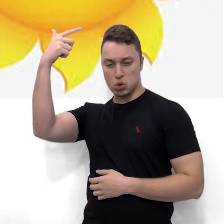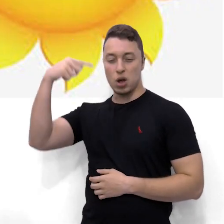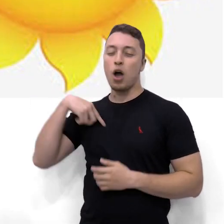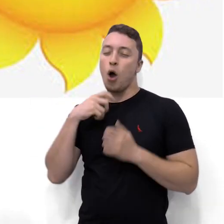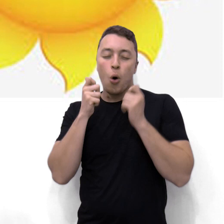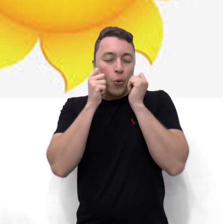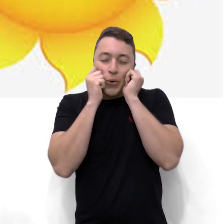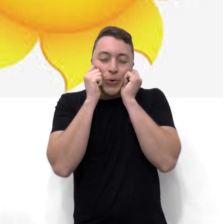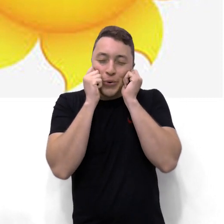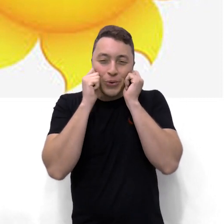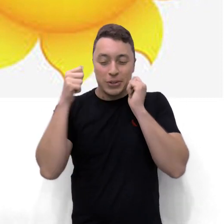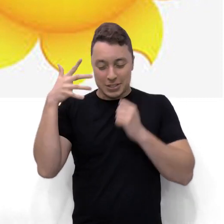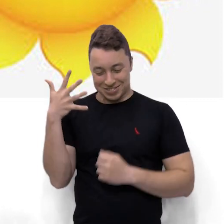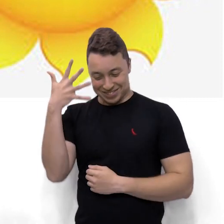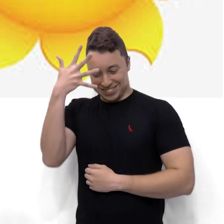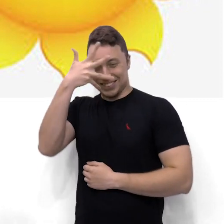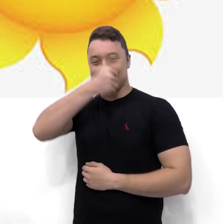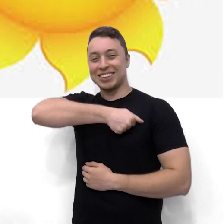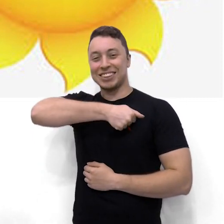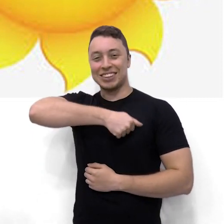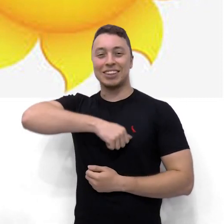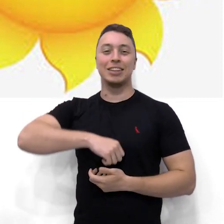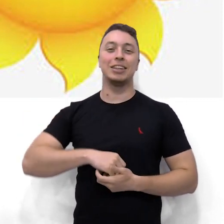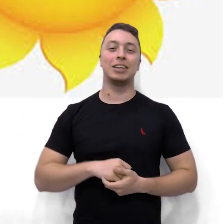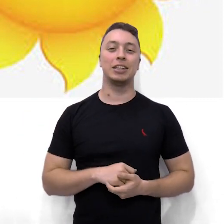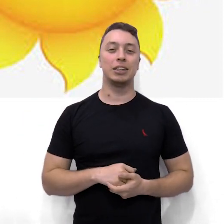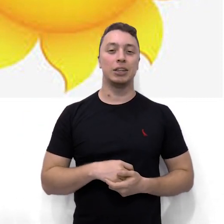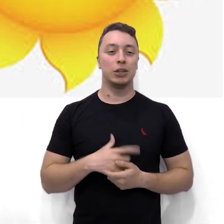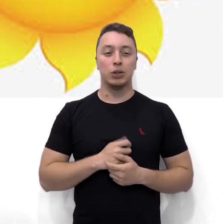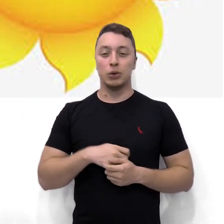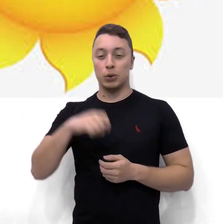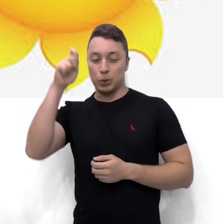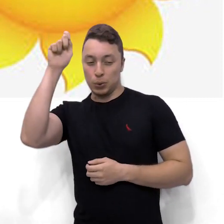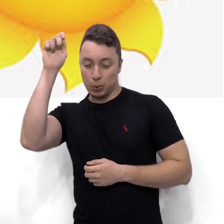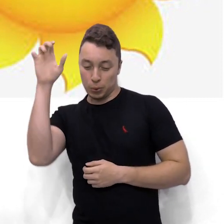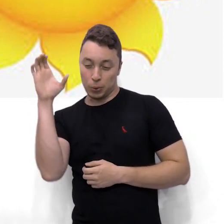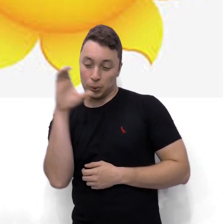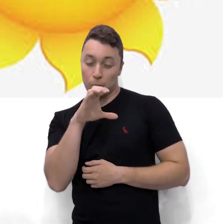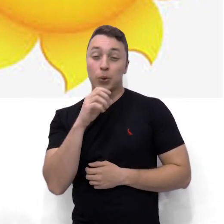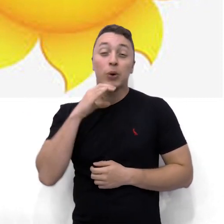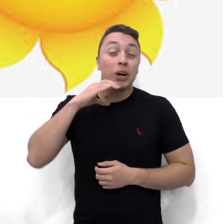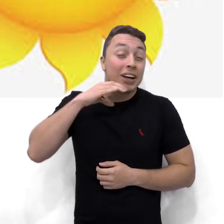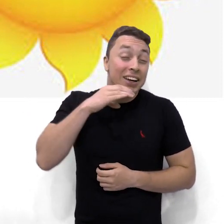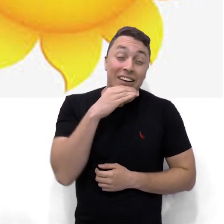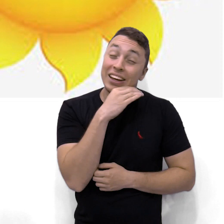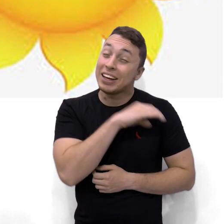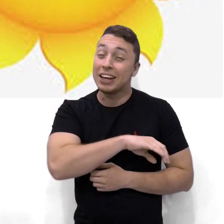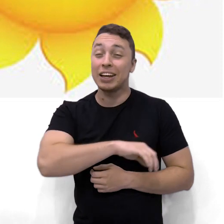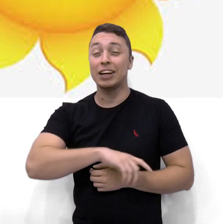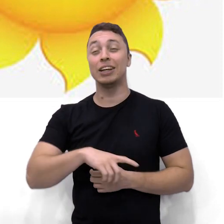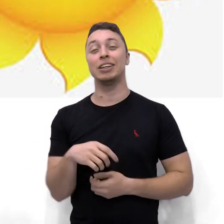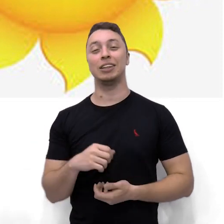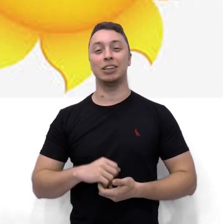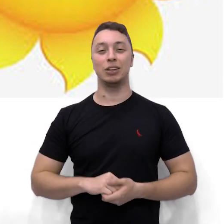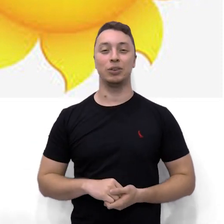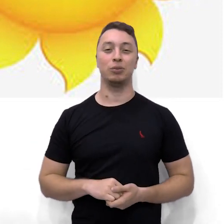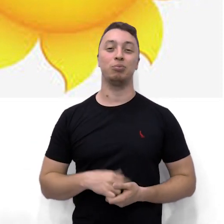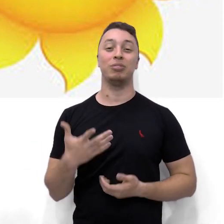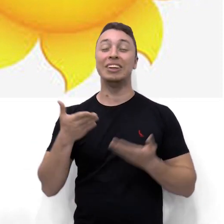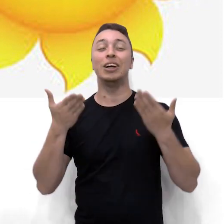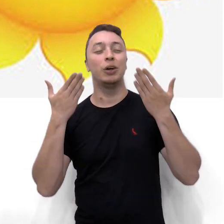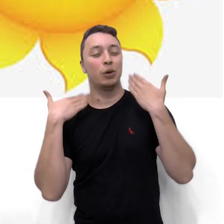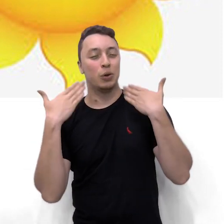fofo e muito lindão. Aqueço bem os seus dias e sou mais forte no verão.